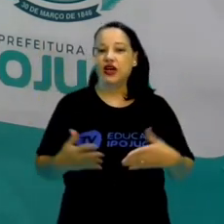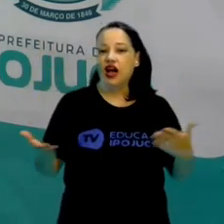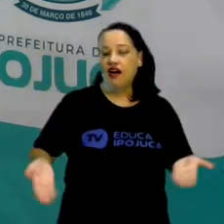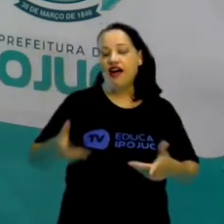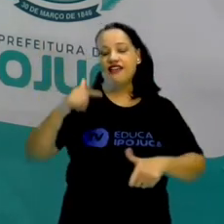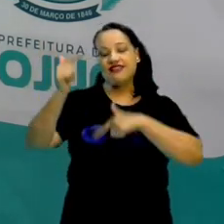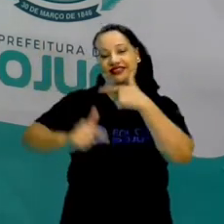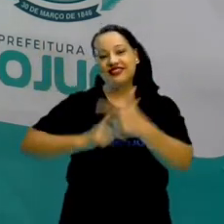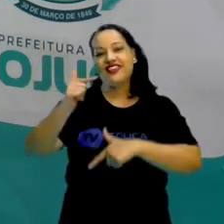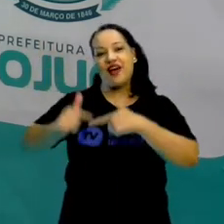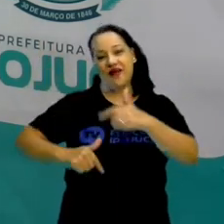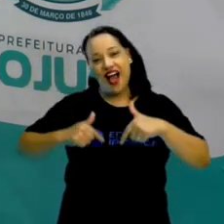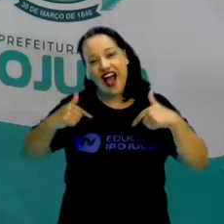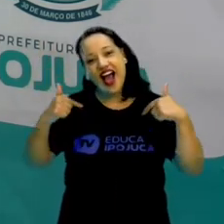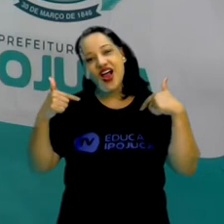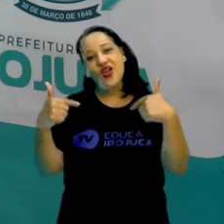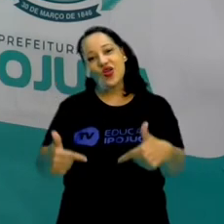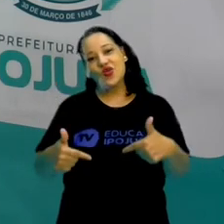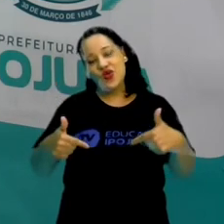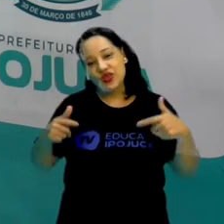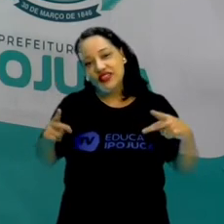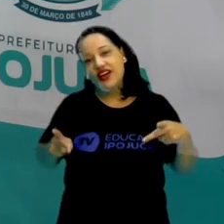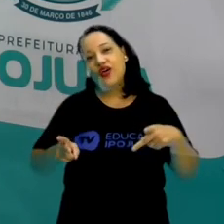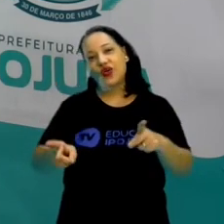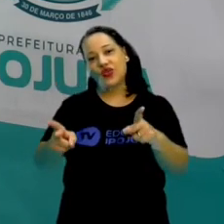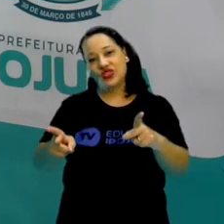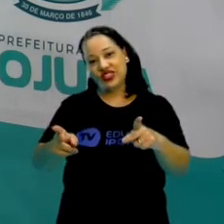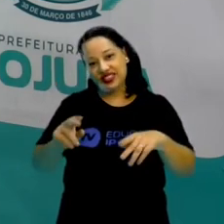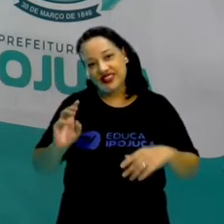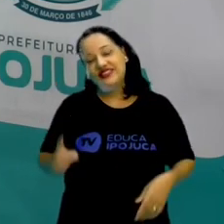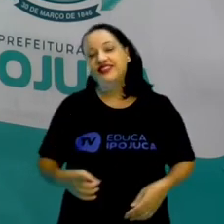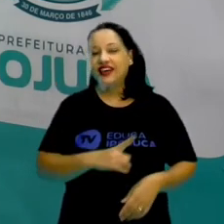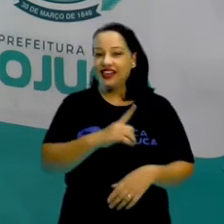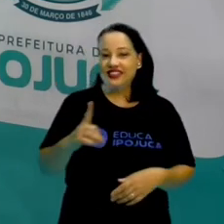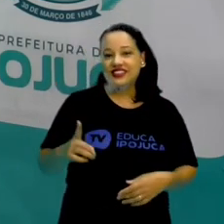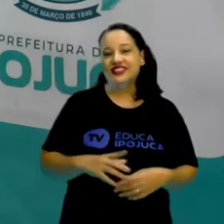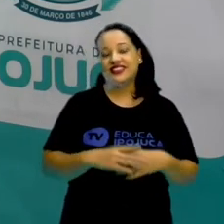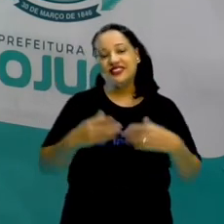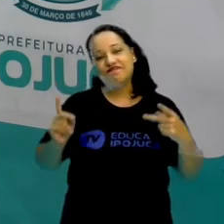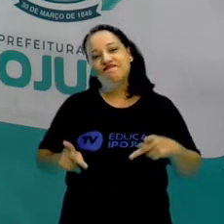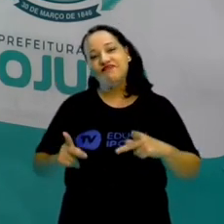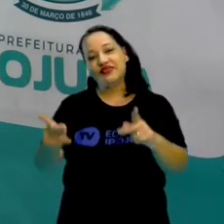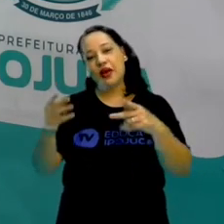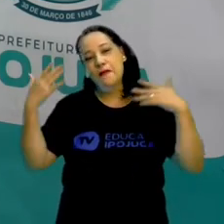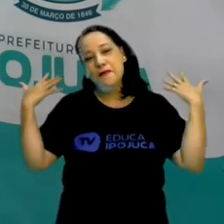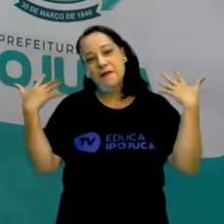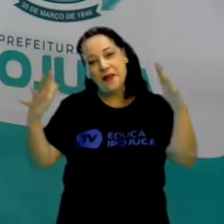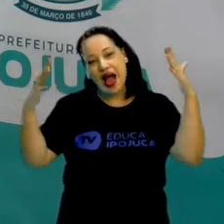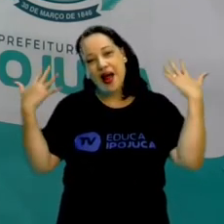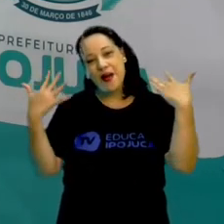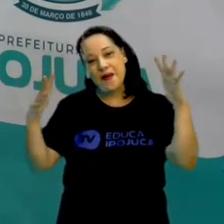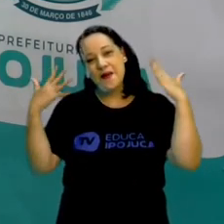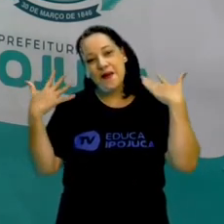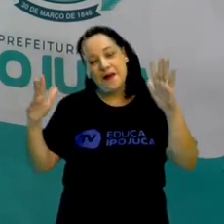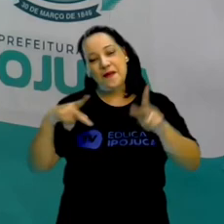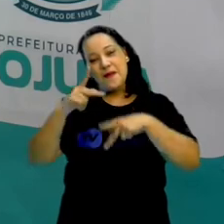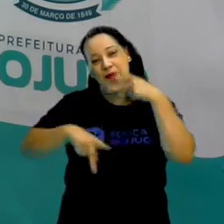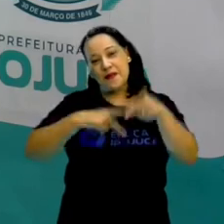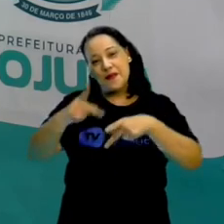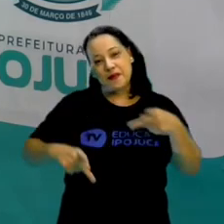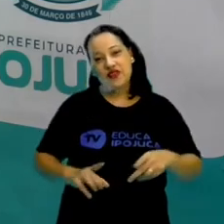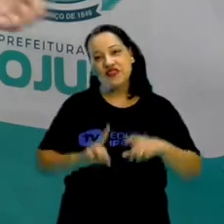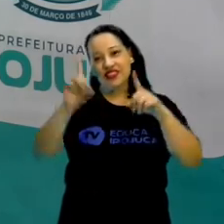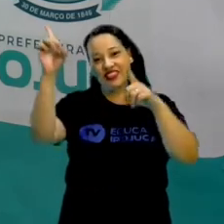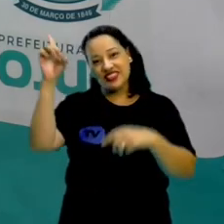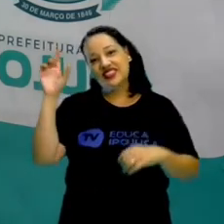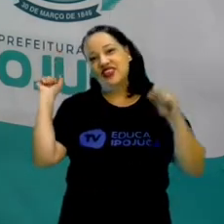trabalho, nossa luta, continuando o nosso dia a dia Parabéns a toda a população do Ipojuca Fiquem com